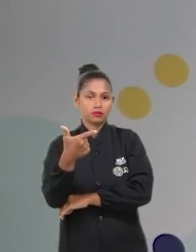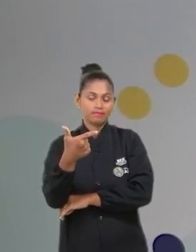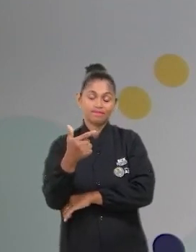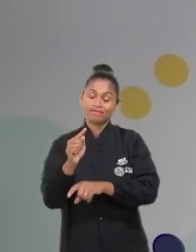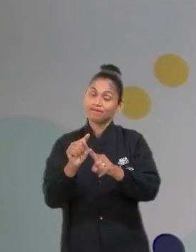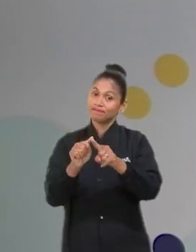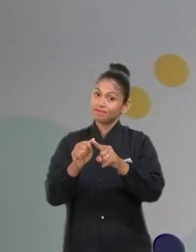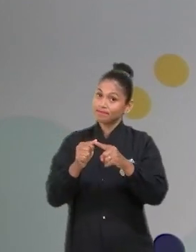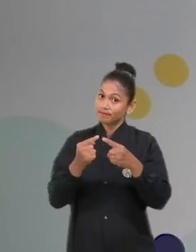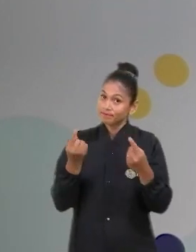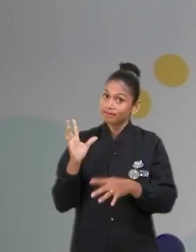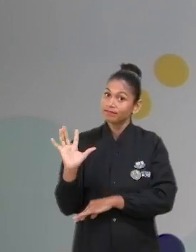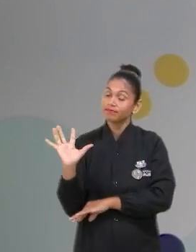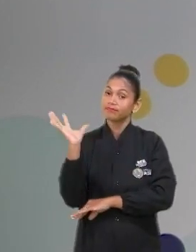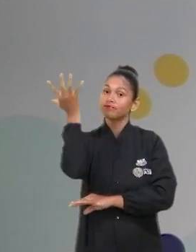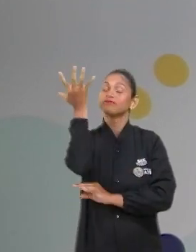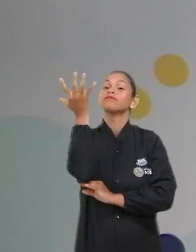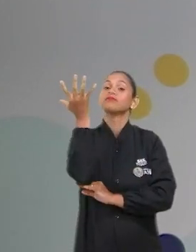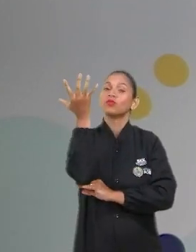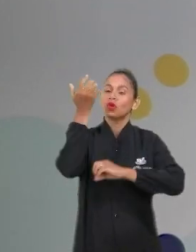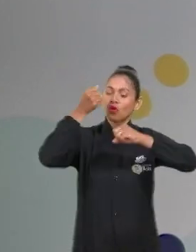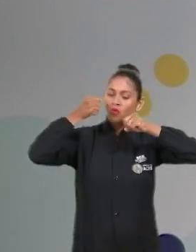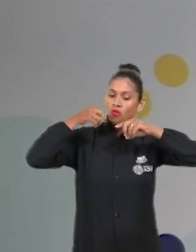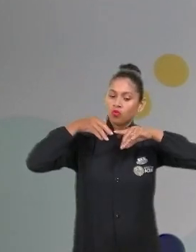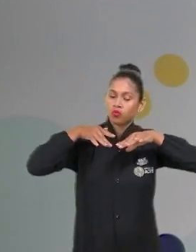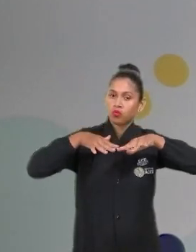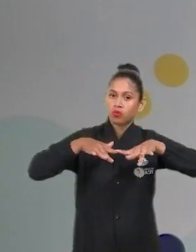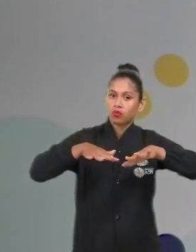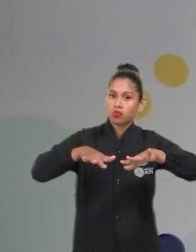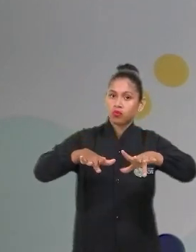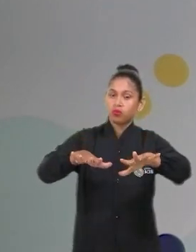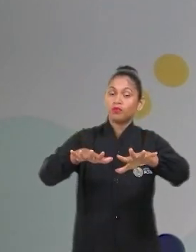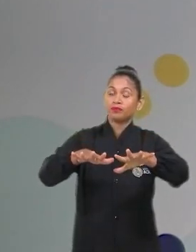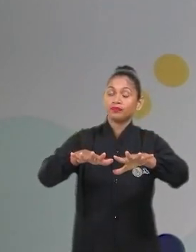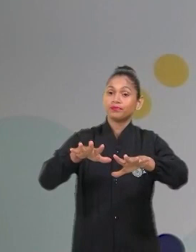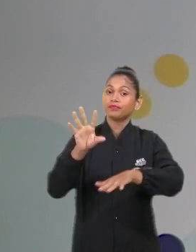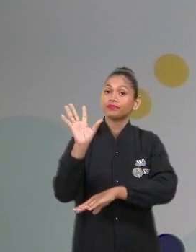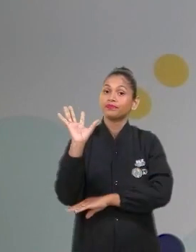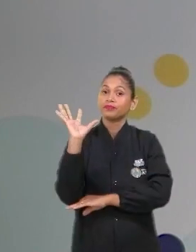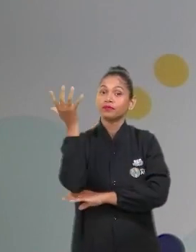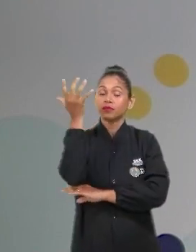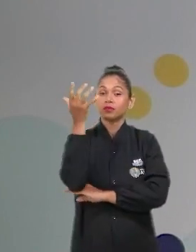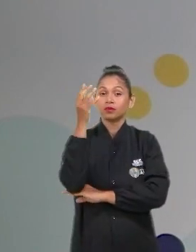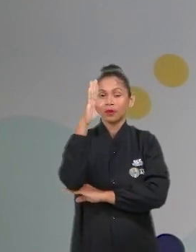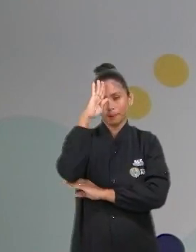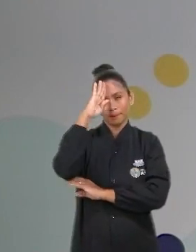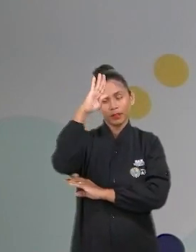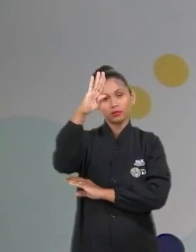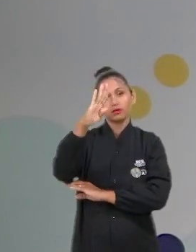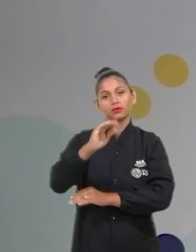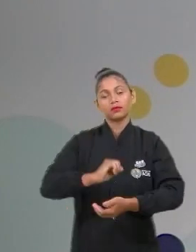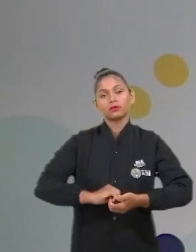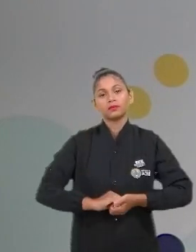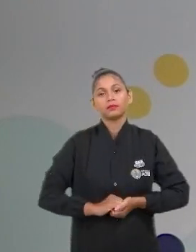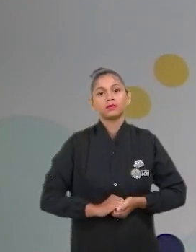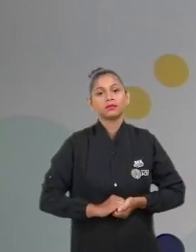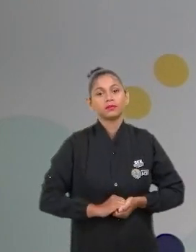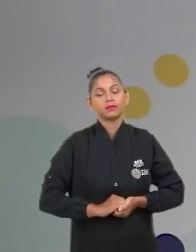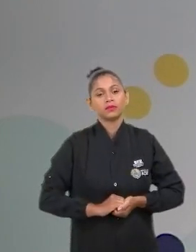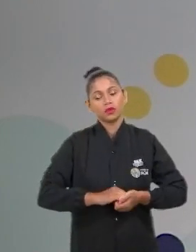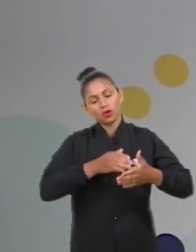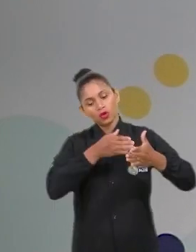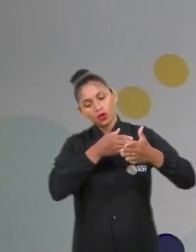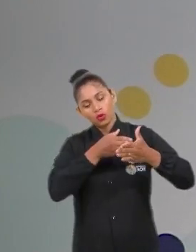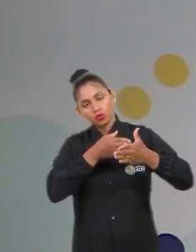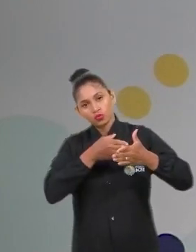ocorre que essa liberação de O2 vai acontecer principalmente durante